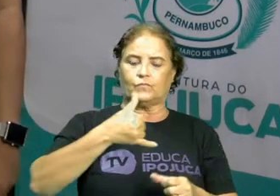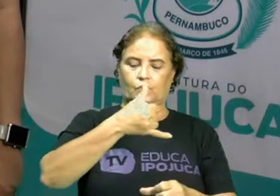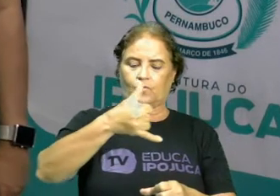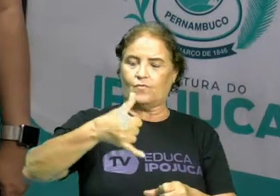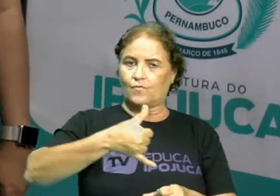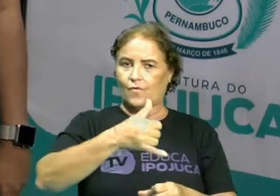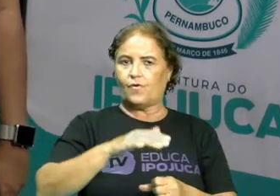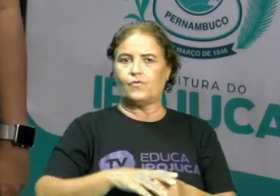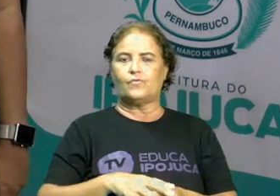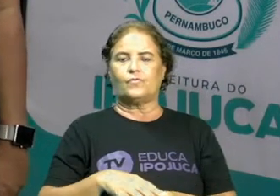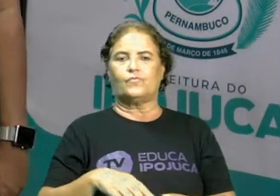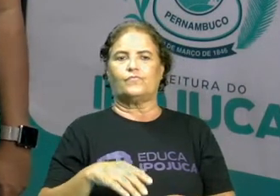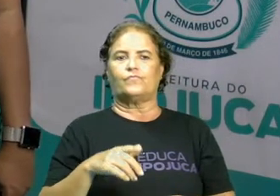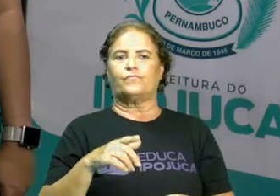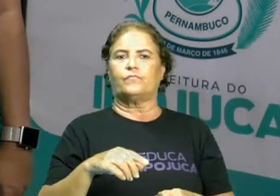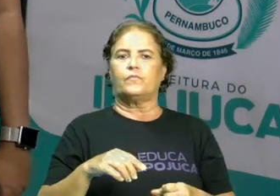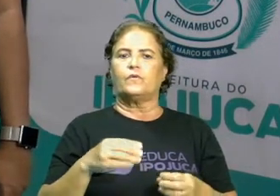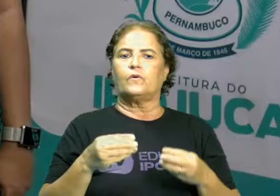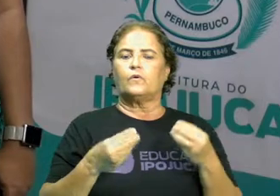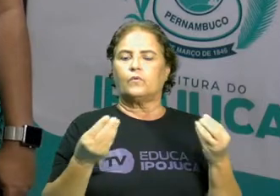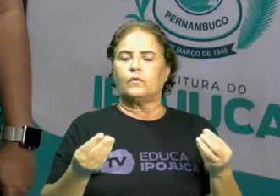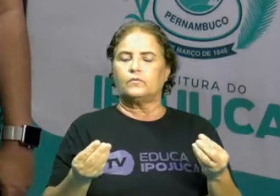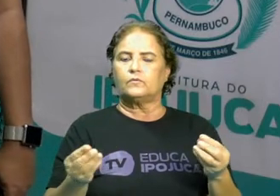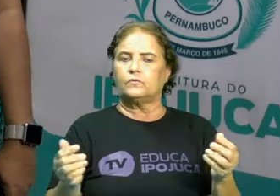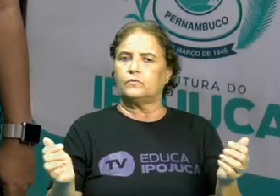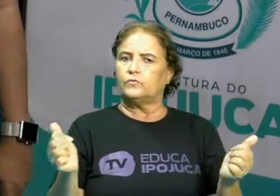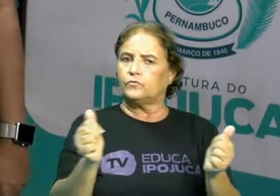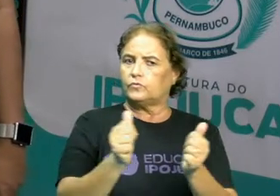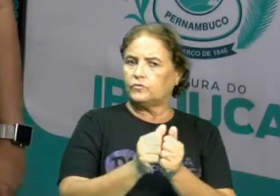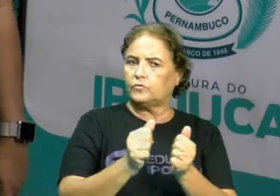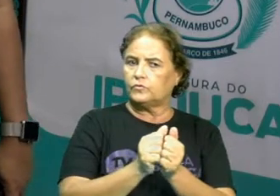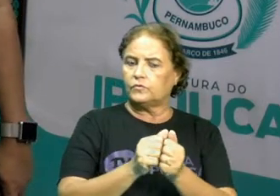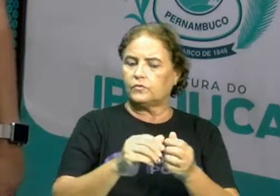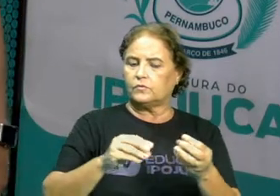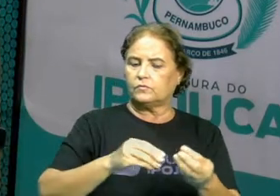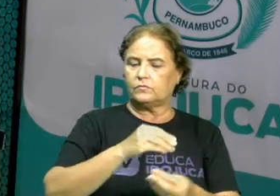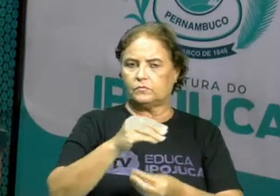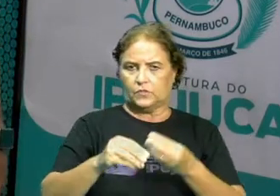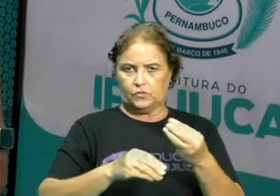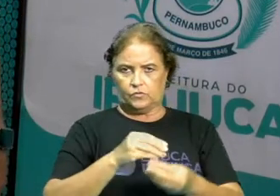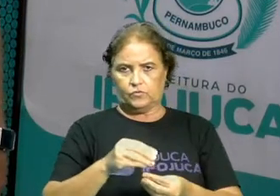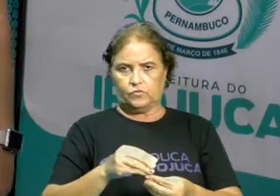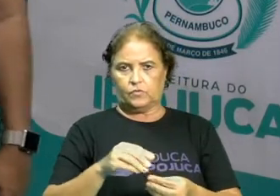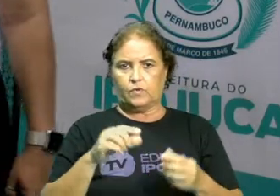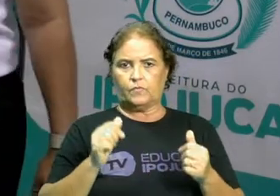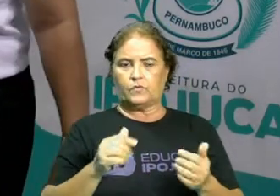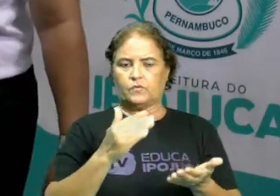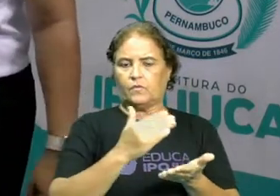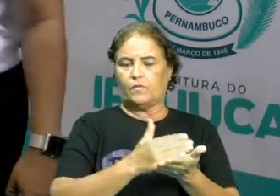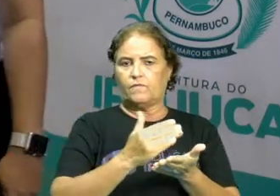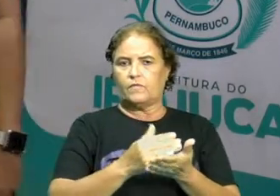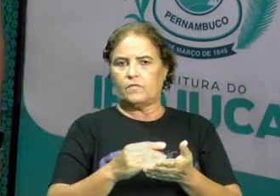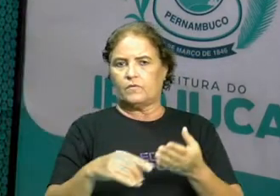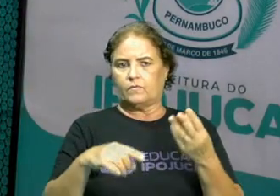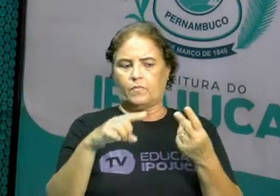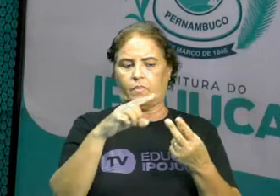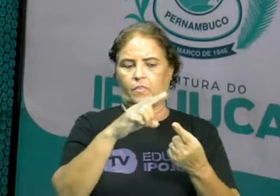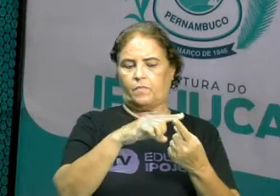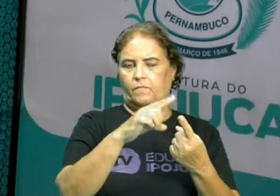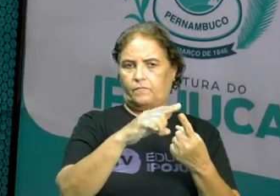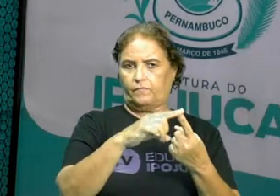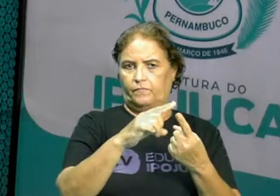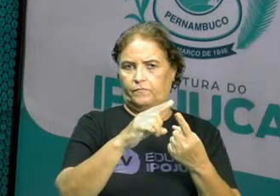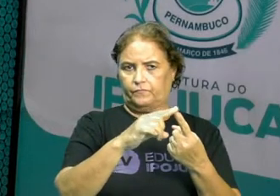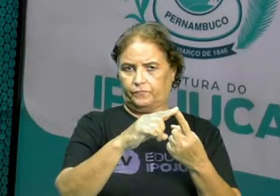chamamos de misturas. E as misturas elas podem ser divididas em dois tipos. Uma são as